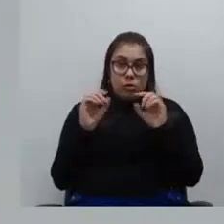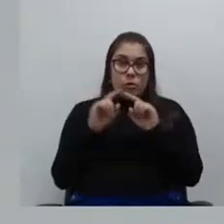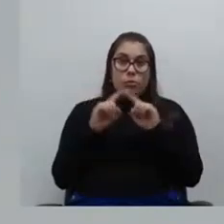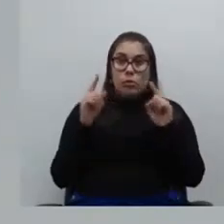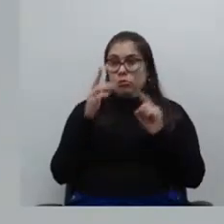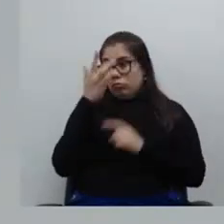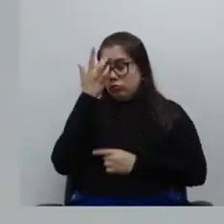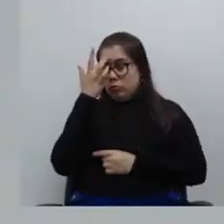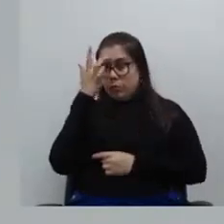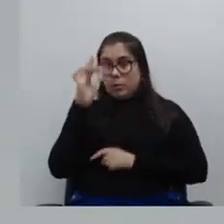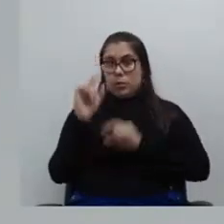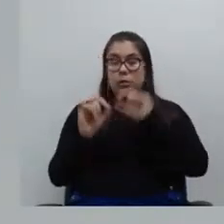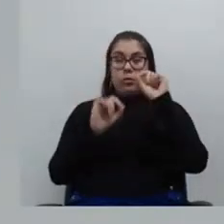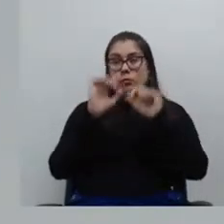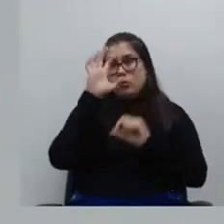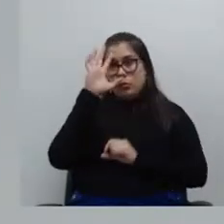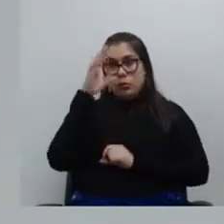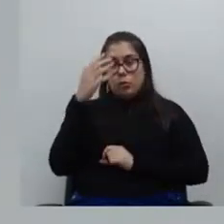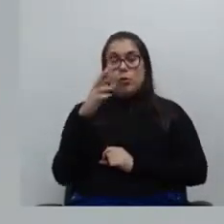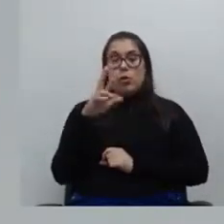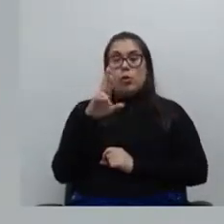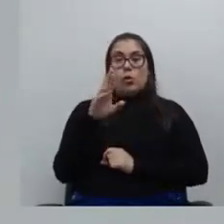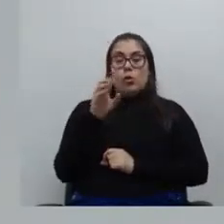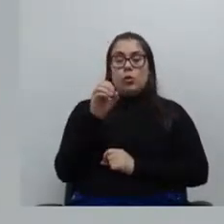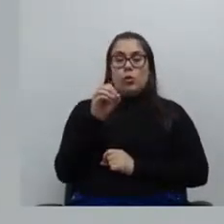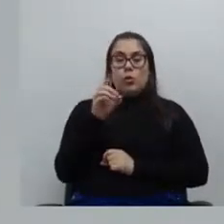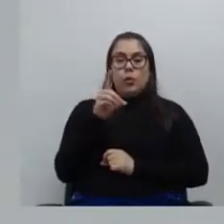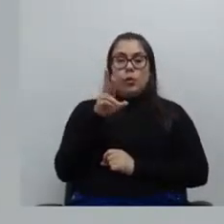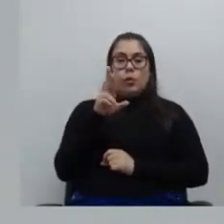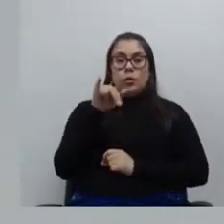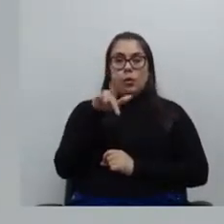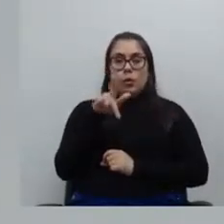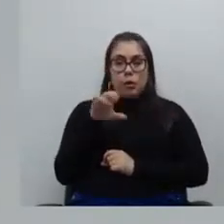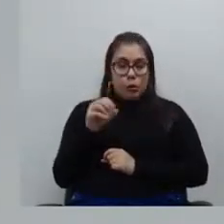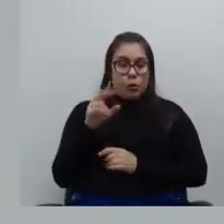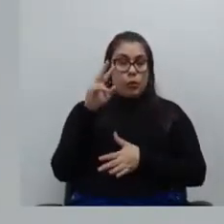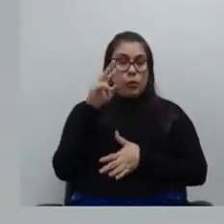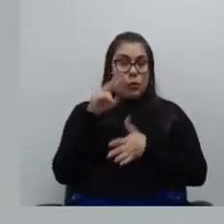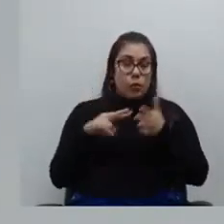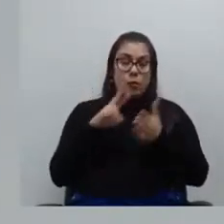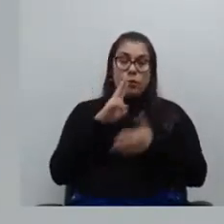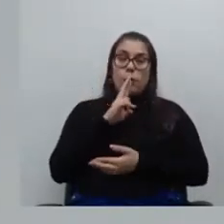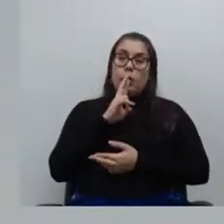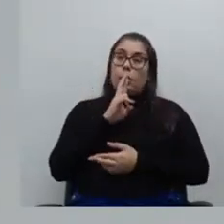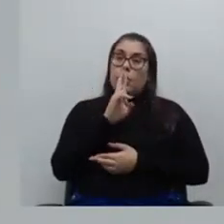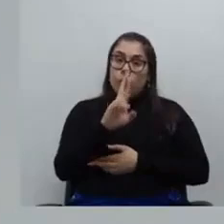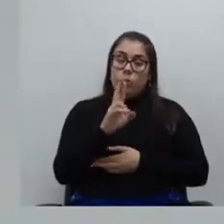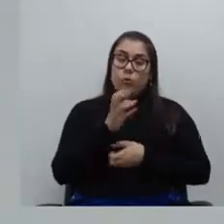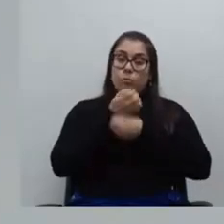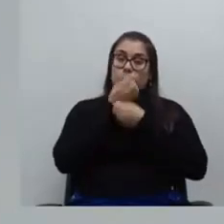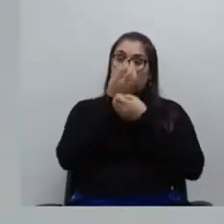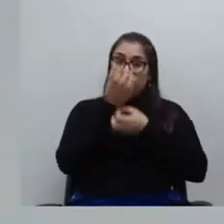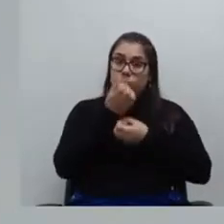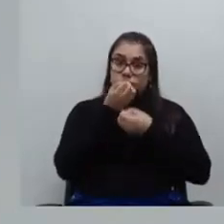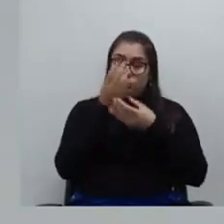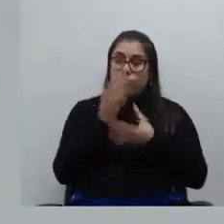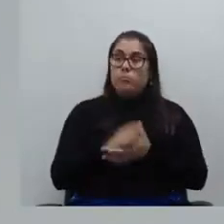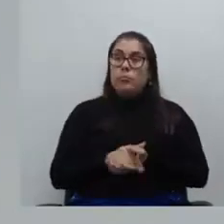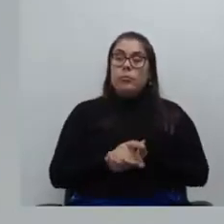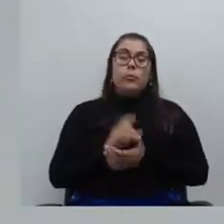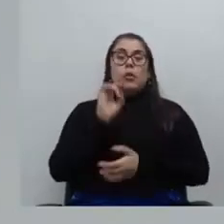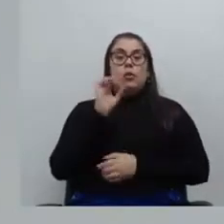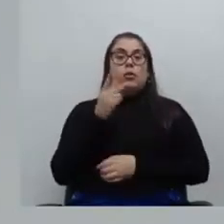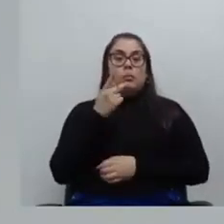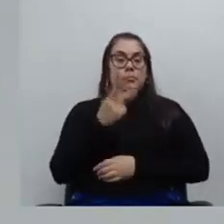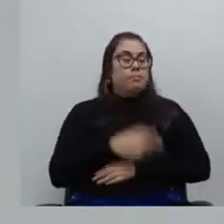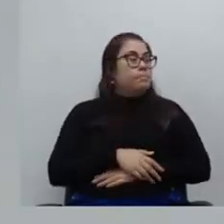eu mal sabia dessa situação. Então, Rodrigo, só para te dar essa resposta que eu vou ler para saber o que aconteceu e tal, para depois eu me manifestar concretamente sobre o mérito. É só